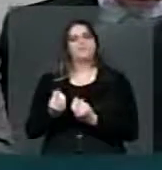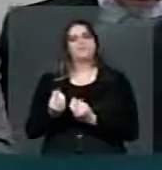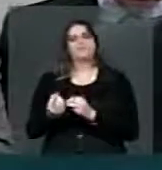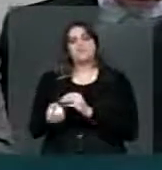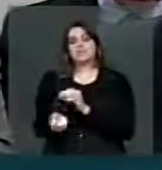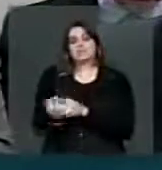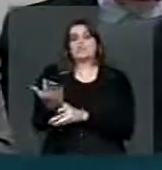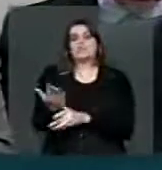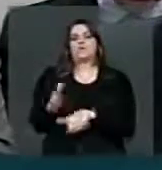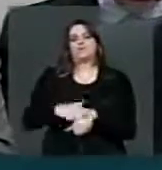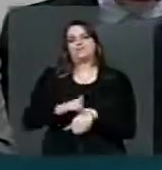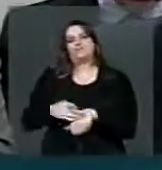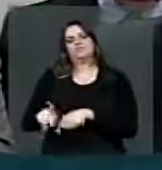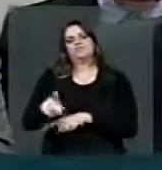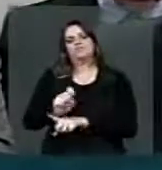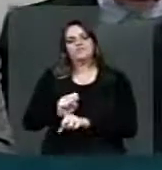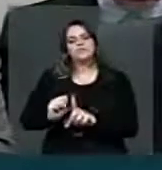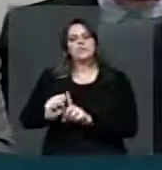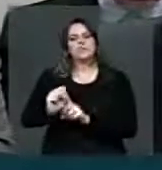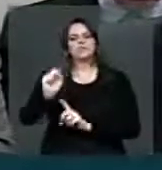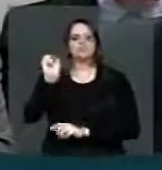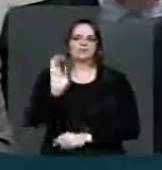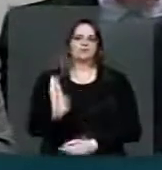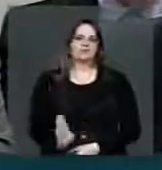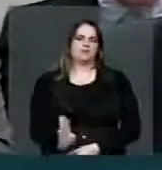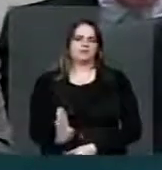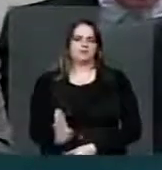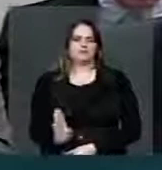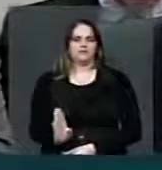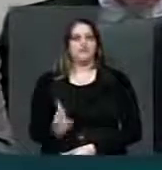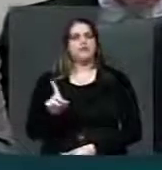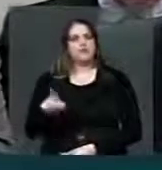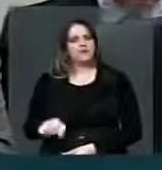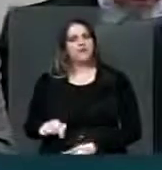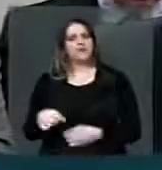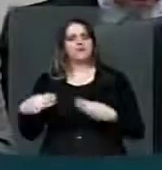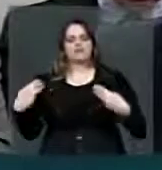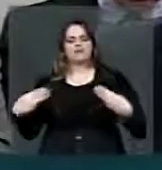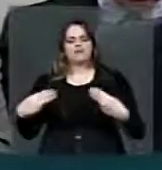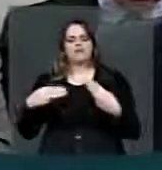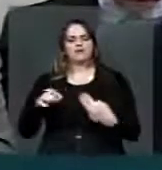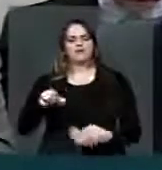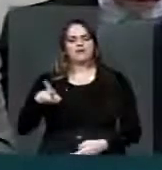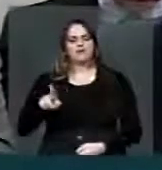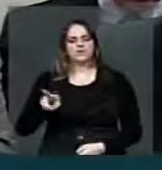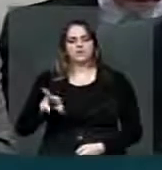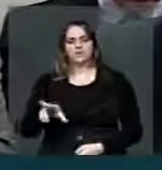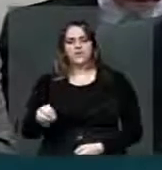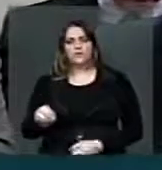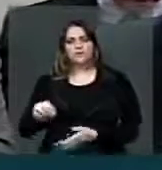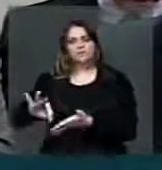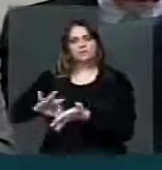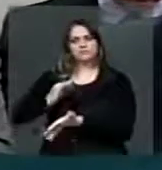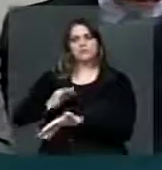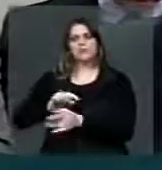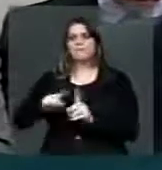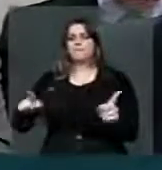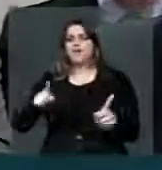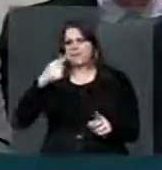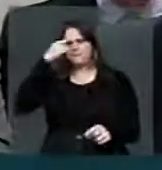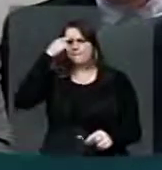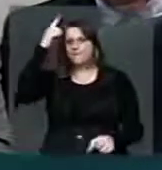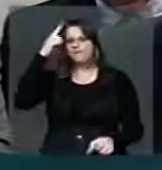sociedade brasileira. Ele é um projeto assinado pelo Poder Executivo, mas ele não foi pensado e nem